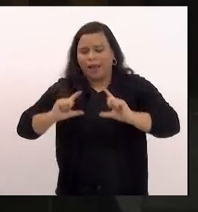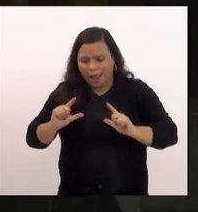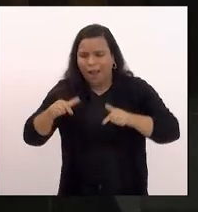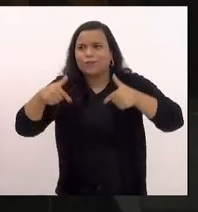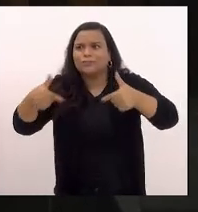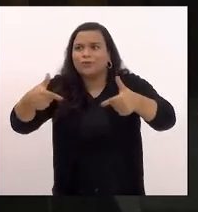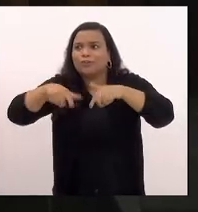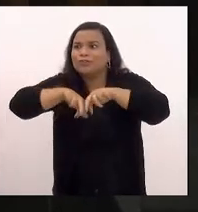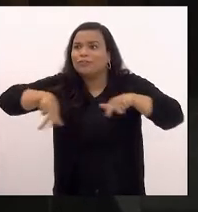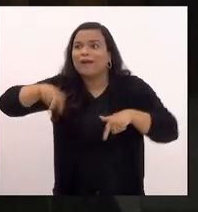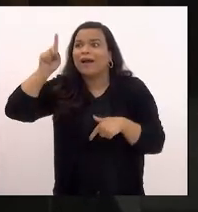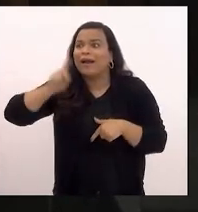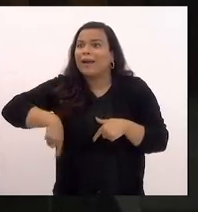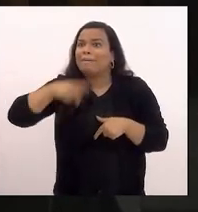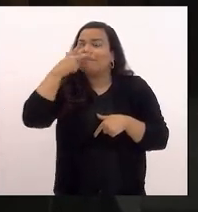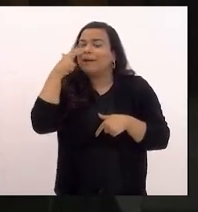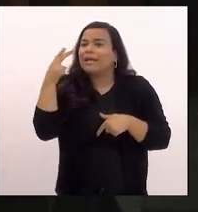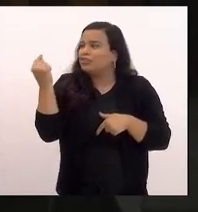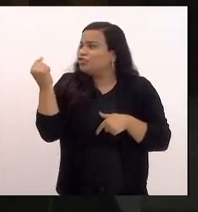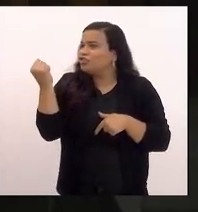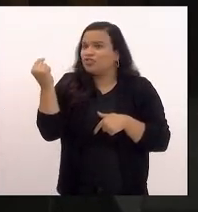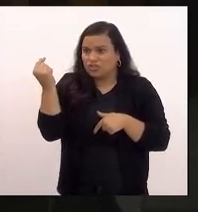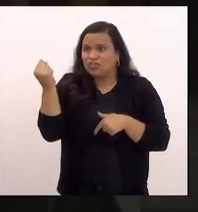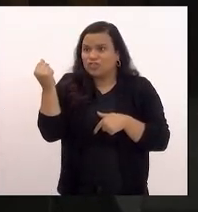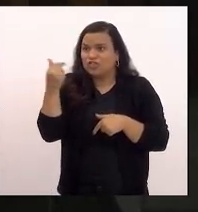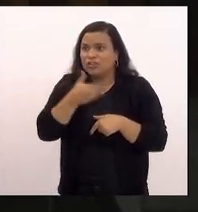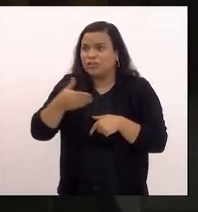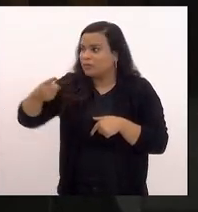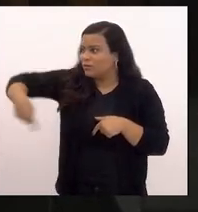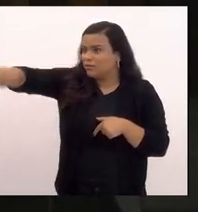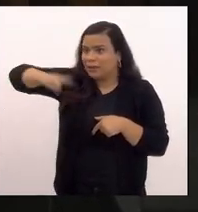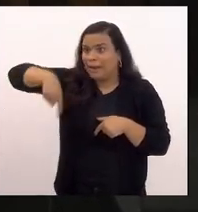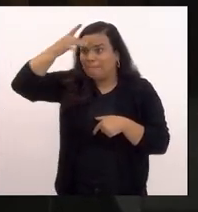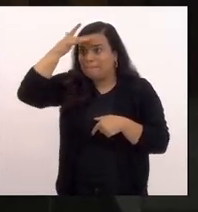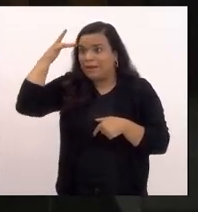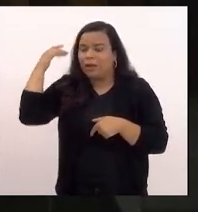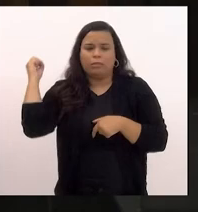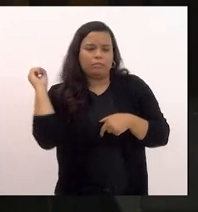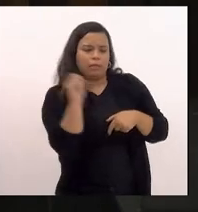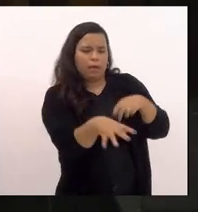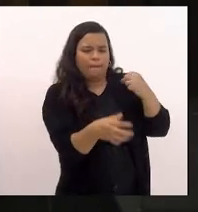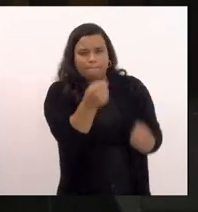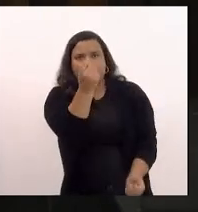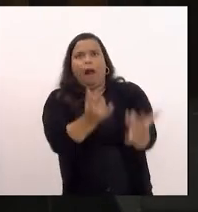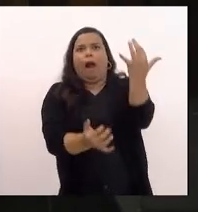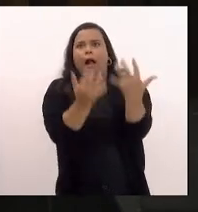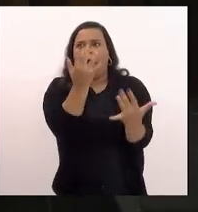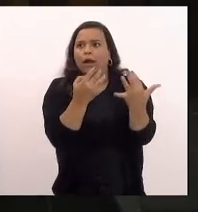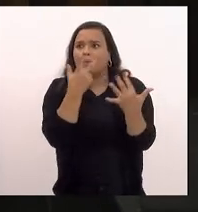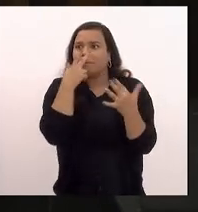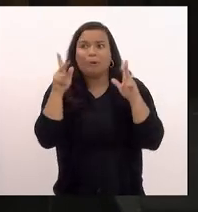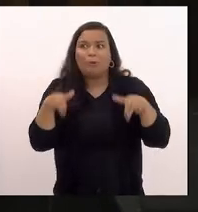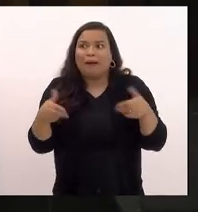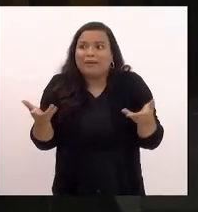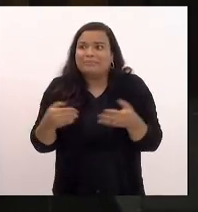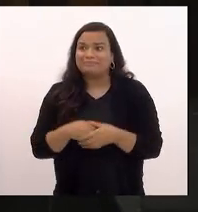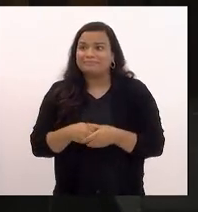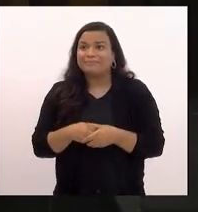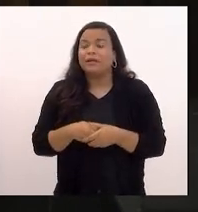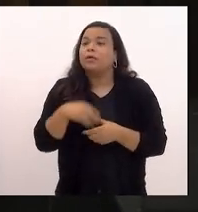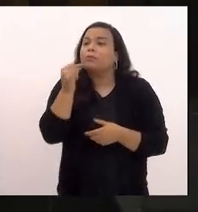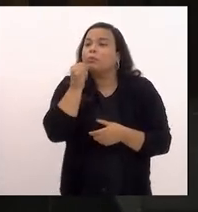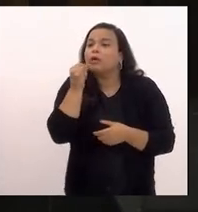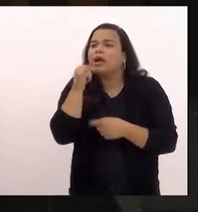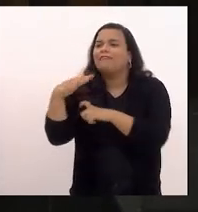verdadeiras queimas de dinheiro público e aí eu quero citar eu quero citar aqui o exemplo da feira ler